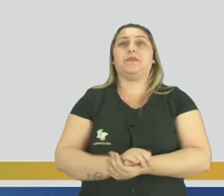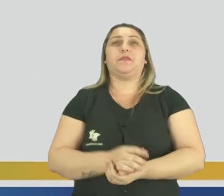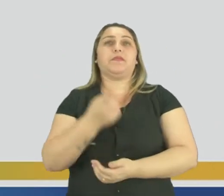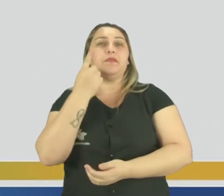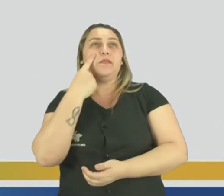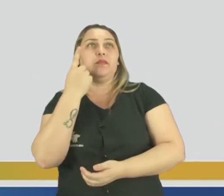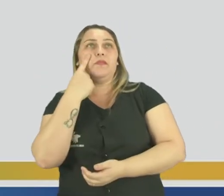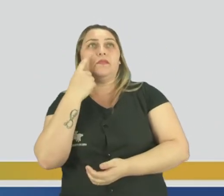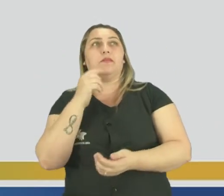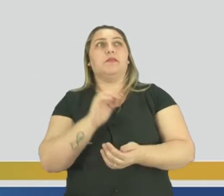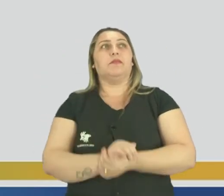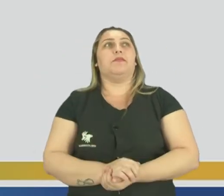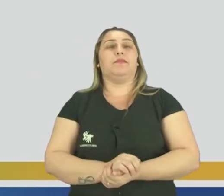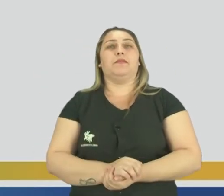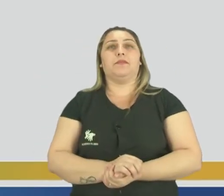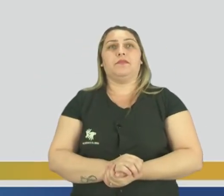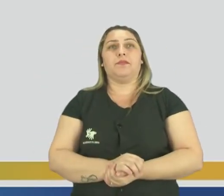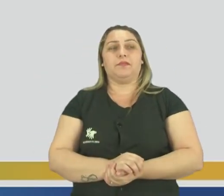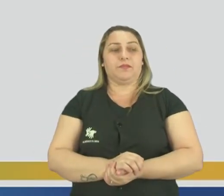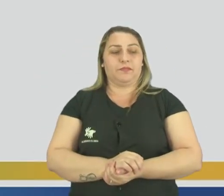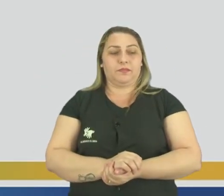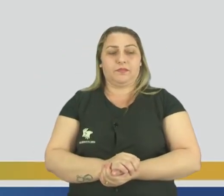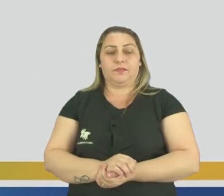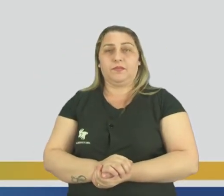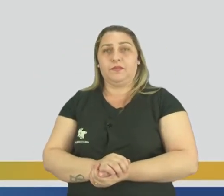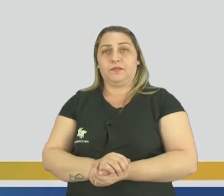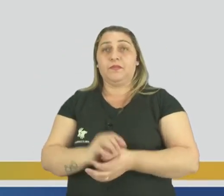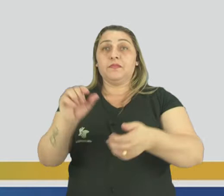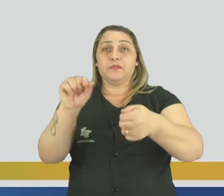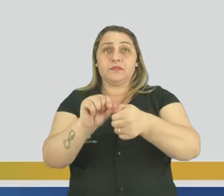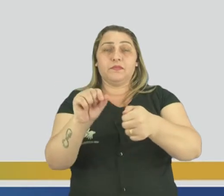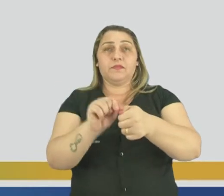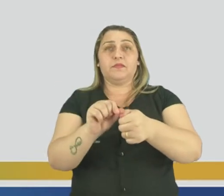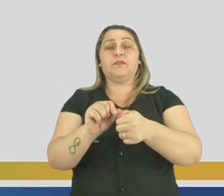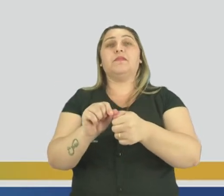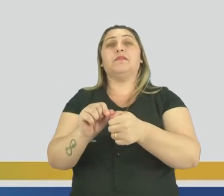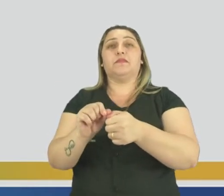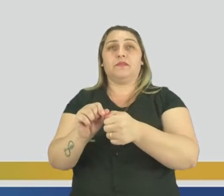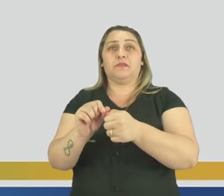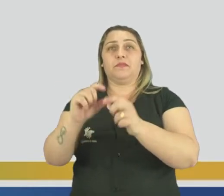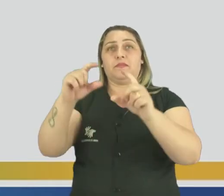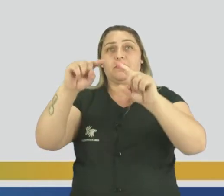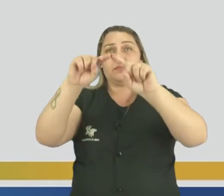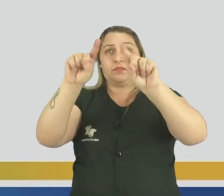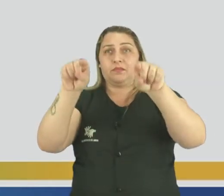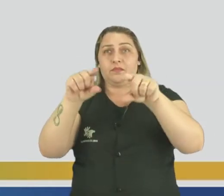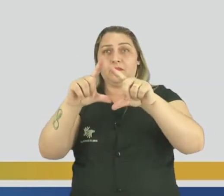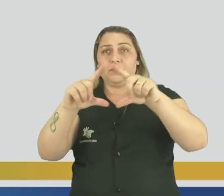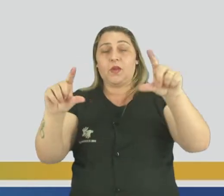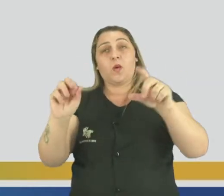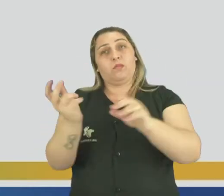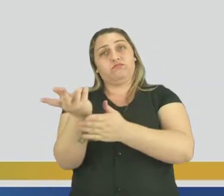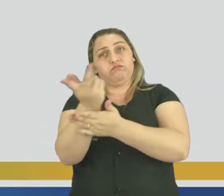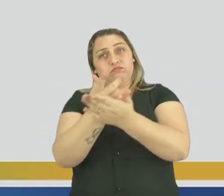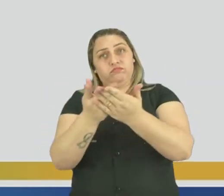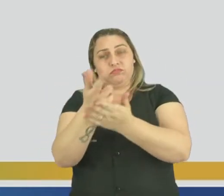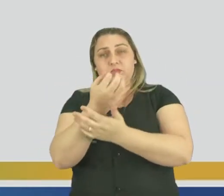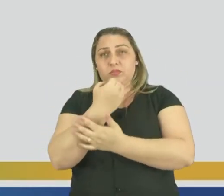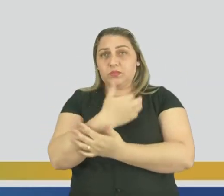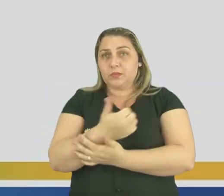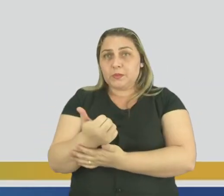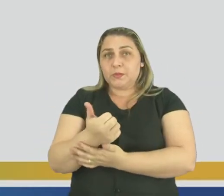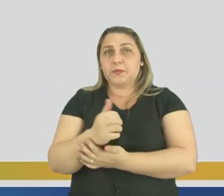Observa aí, Representamos a bandeira que nós fossemos fazer com figurazinhas, né? Ou desenhando. Tudo bem?